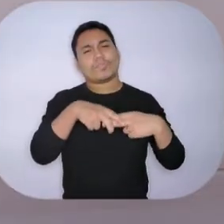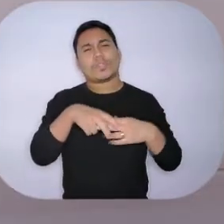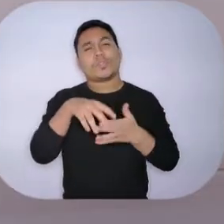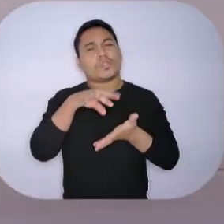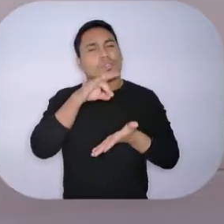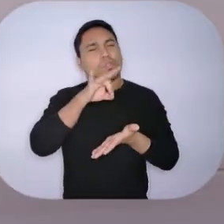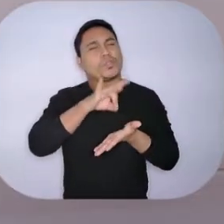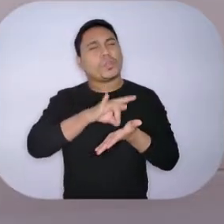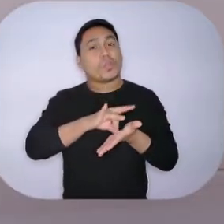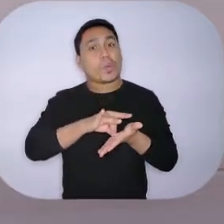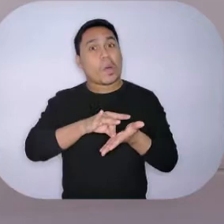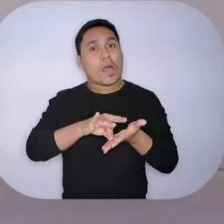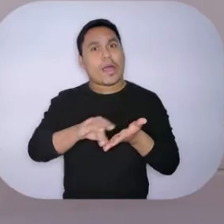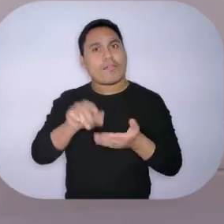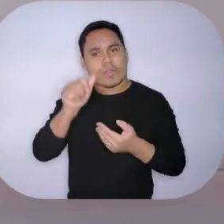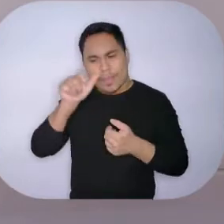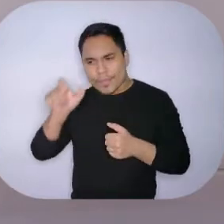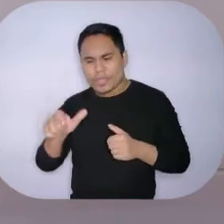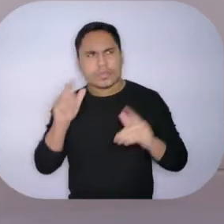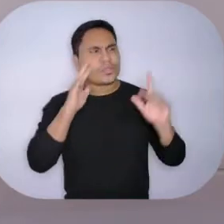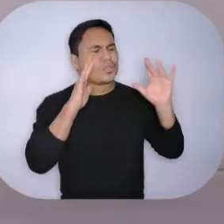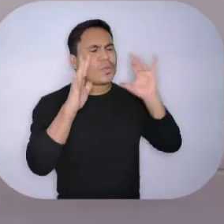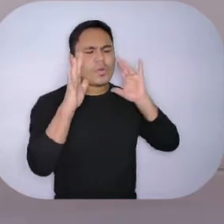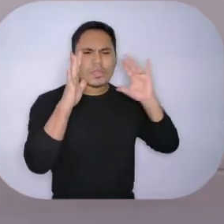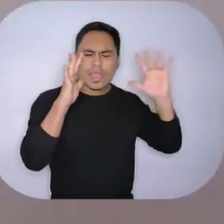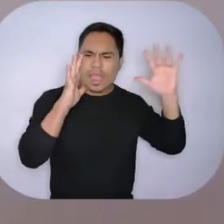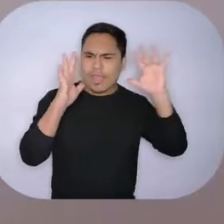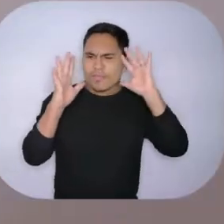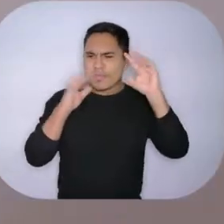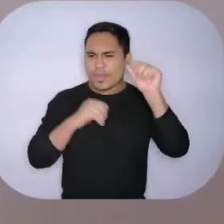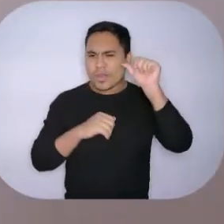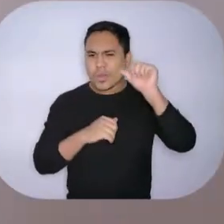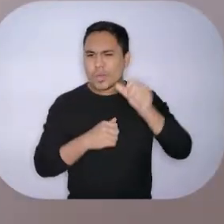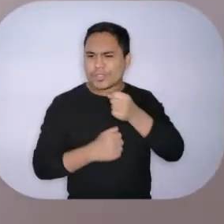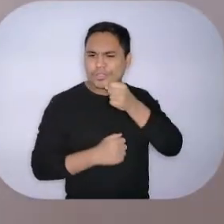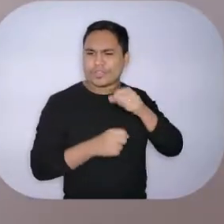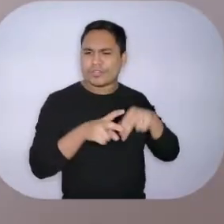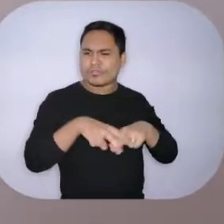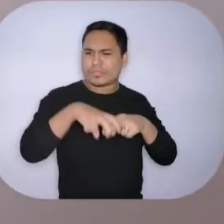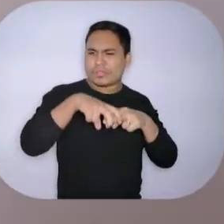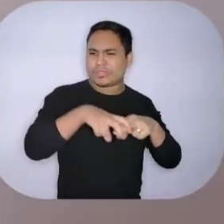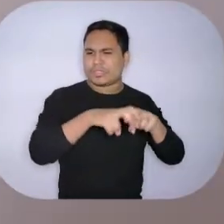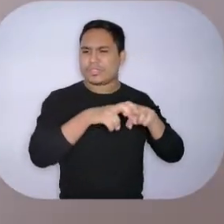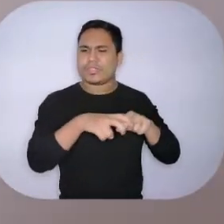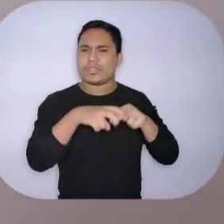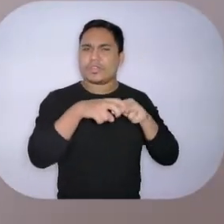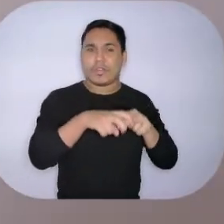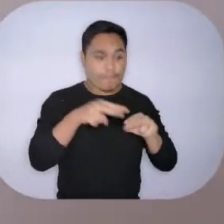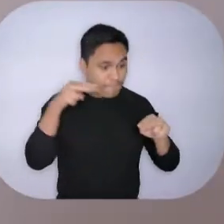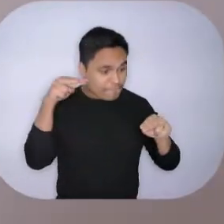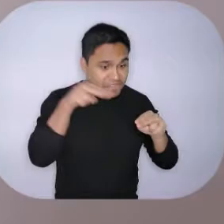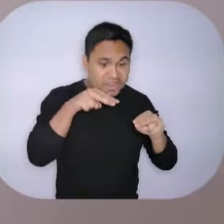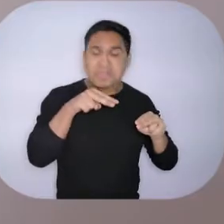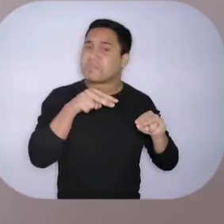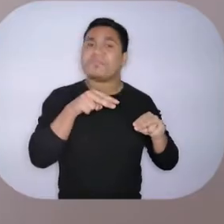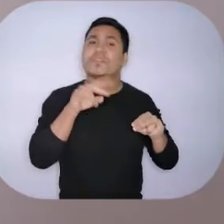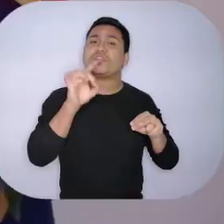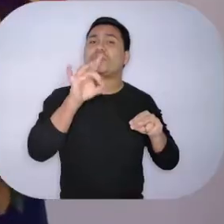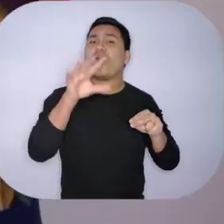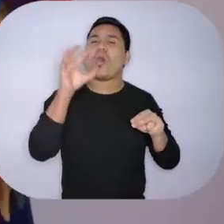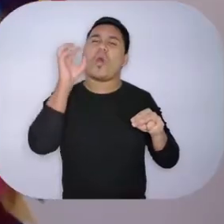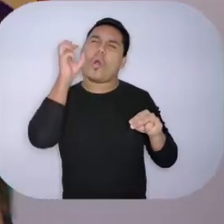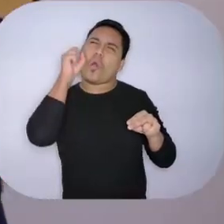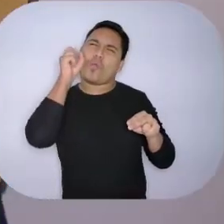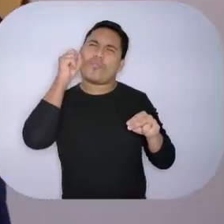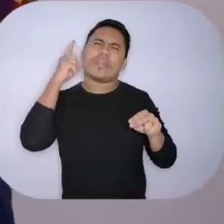suave que a menina não conseguia enxergar a forma da cadeira, apenas ouvia o som do seu movimento.